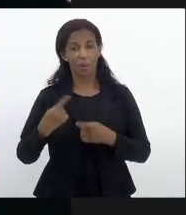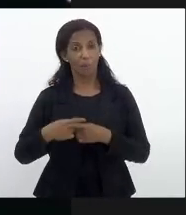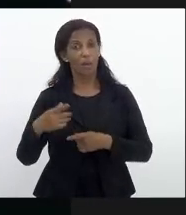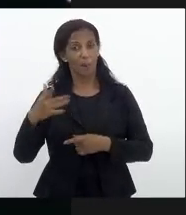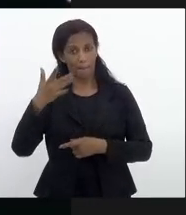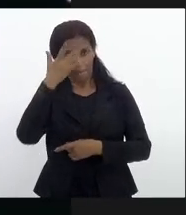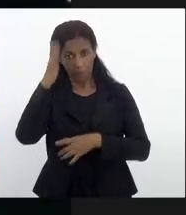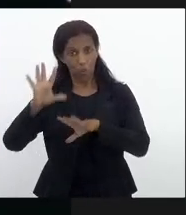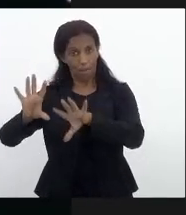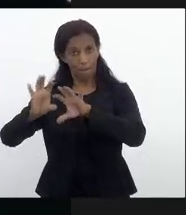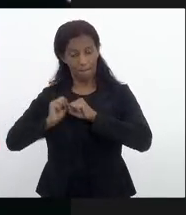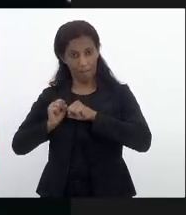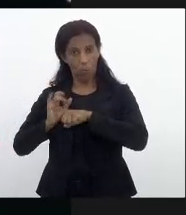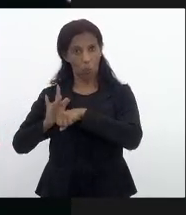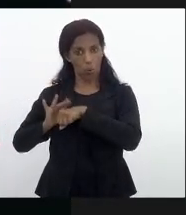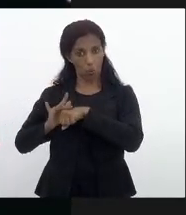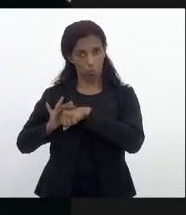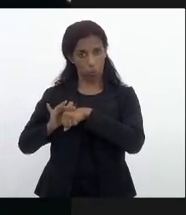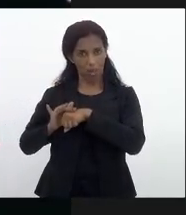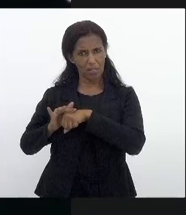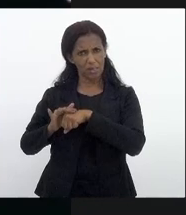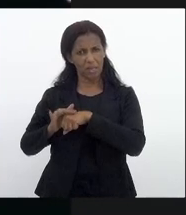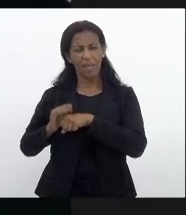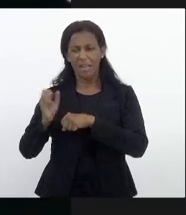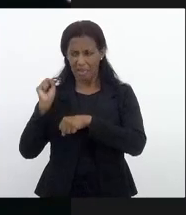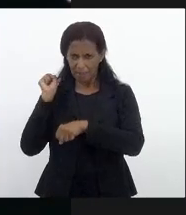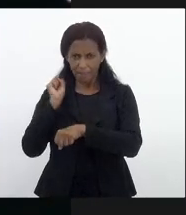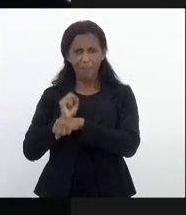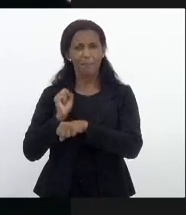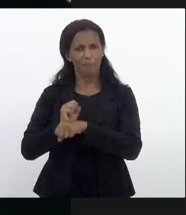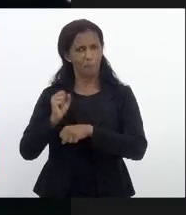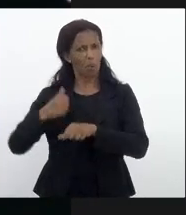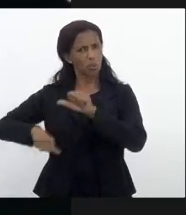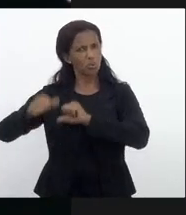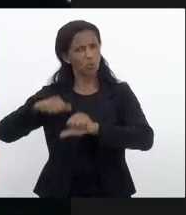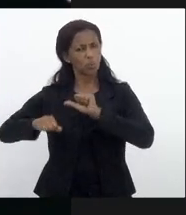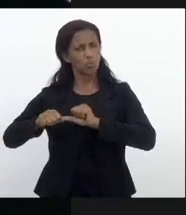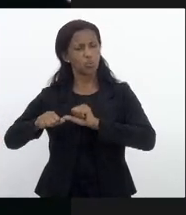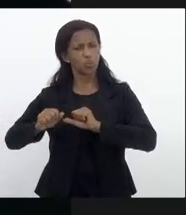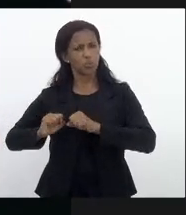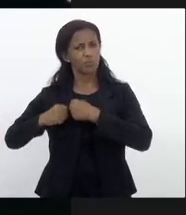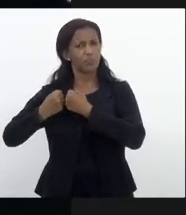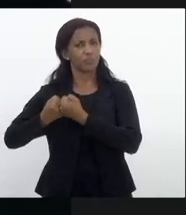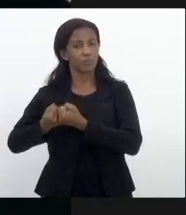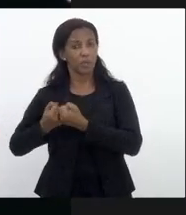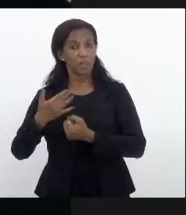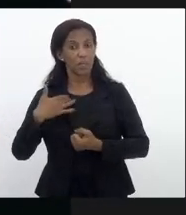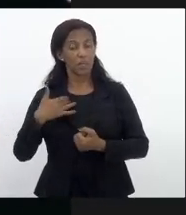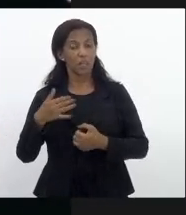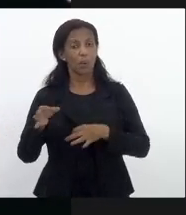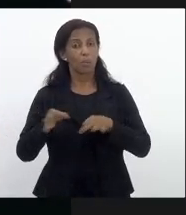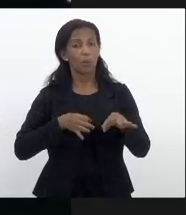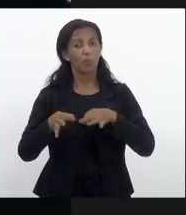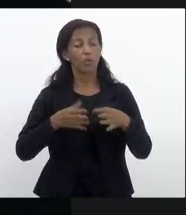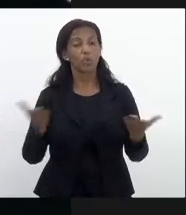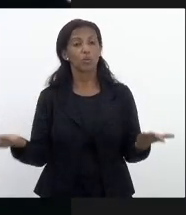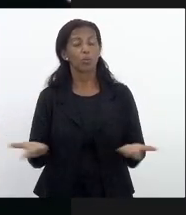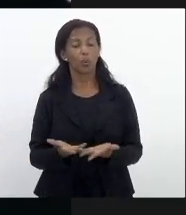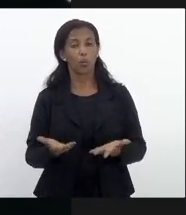doença ele pode sim produzir anticorpos neutralizantes então o meu projeto que foi hoje